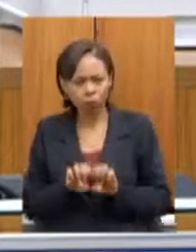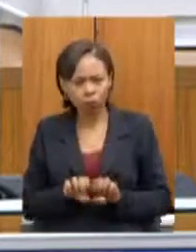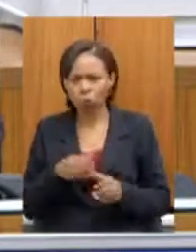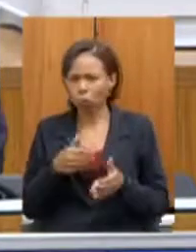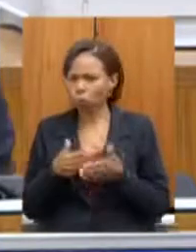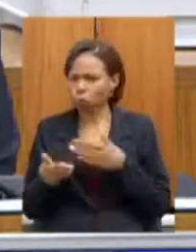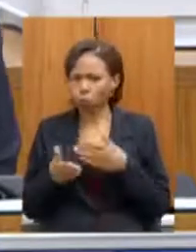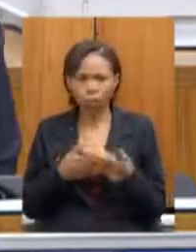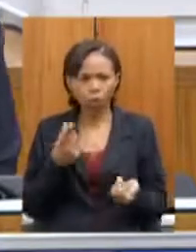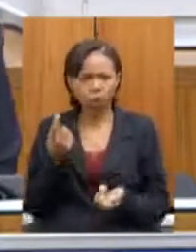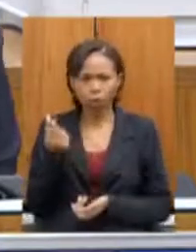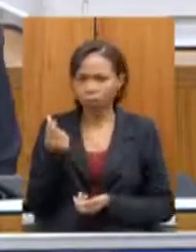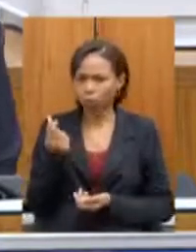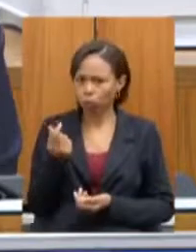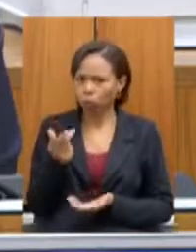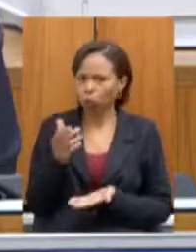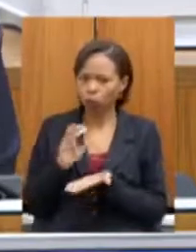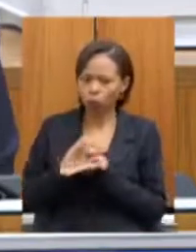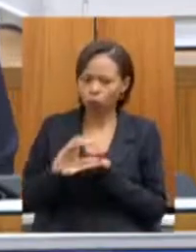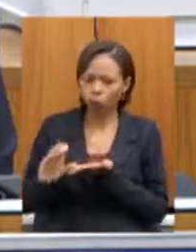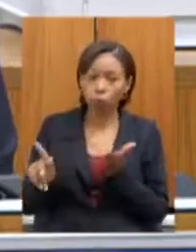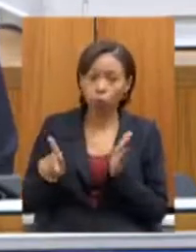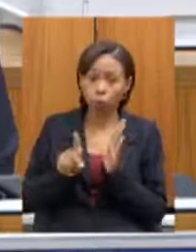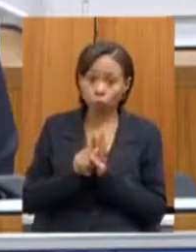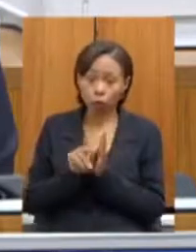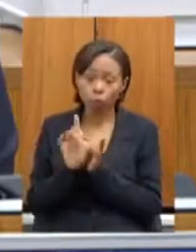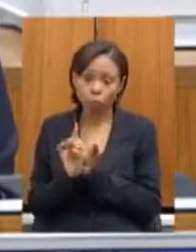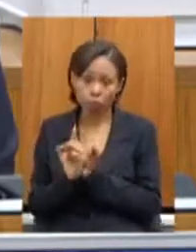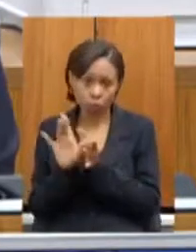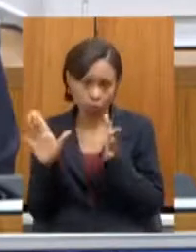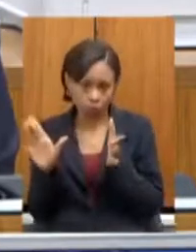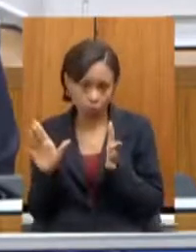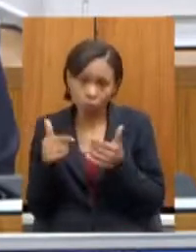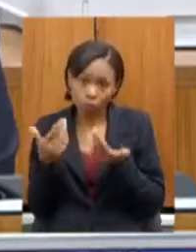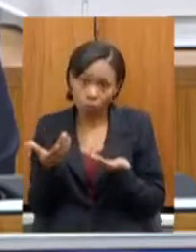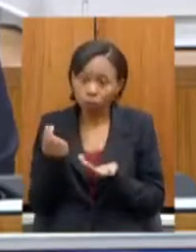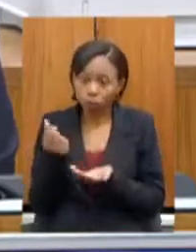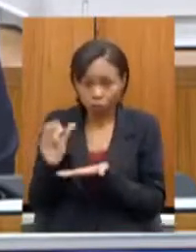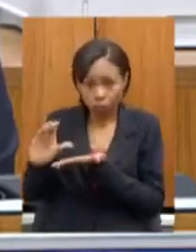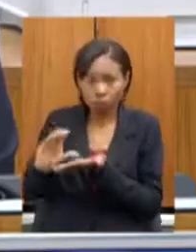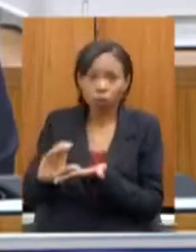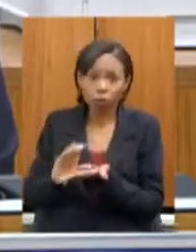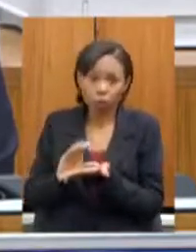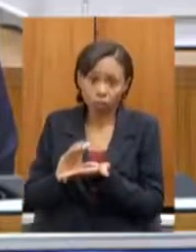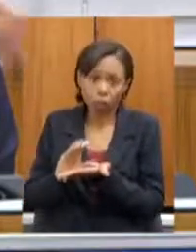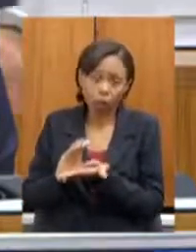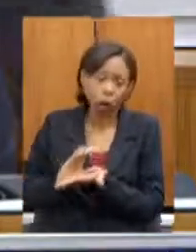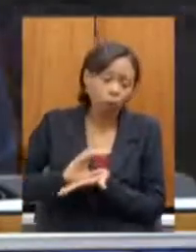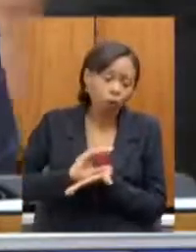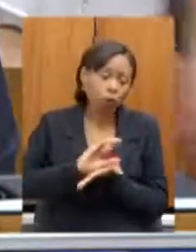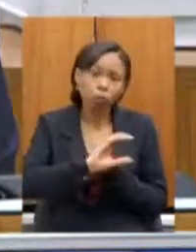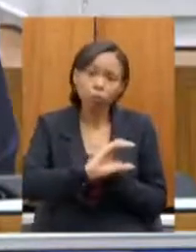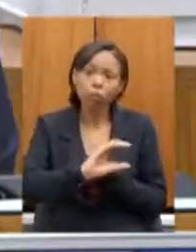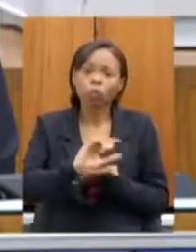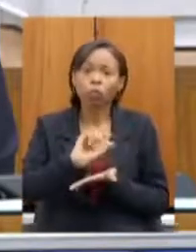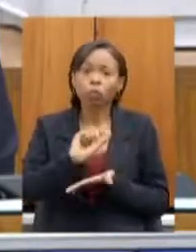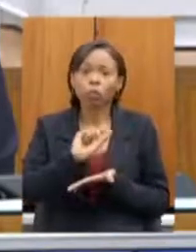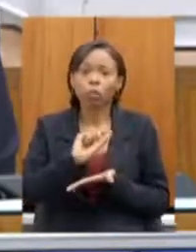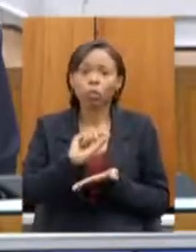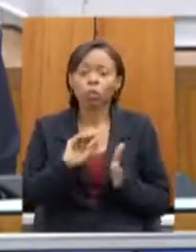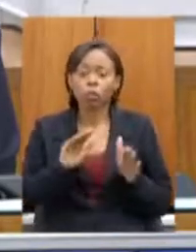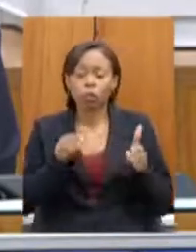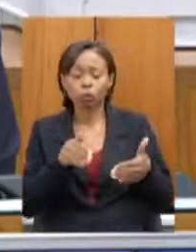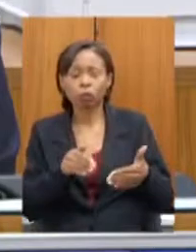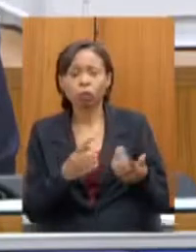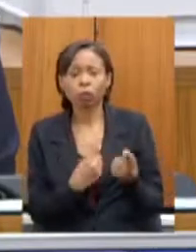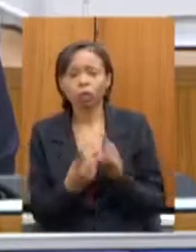venha das concessões e das novas concessões esses recursos virão poderão ser investidos nas estradas